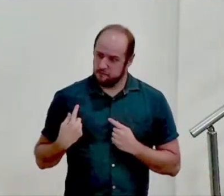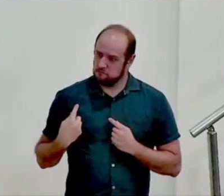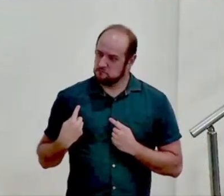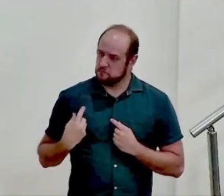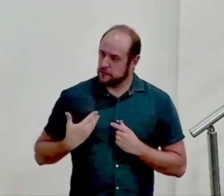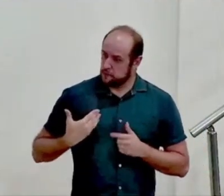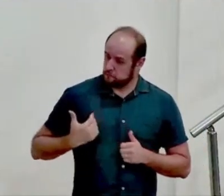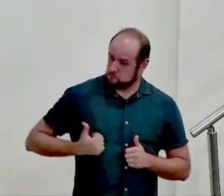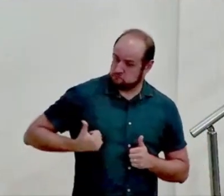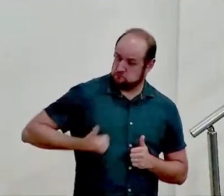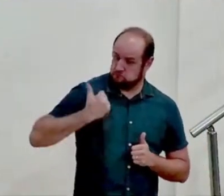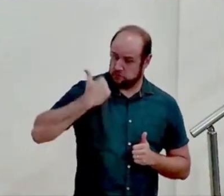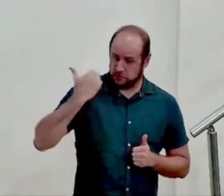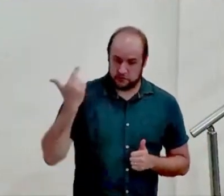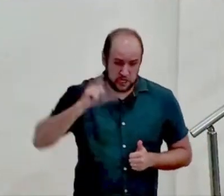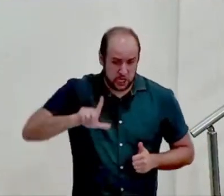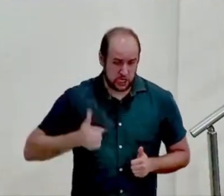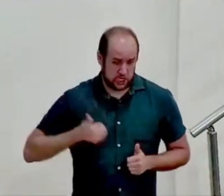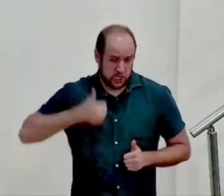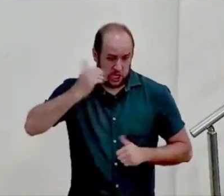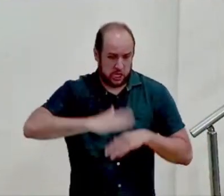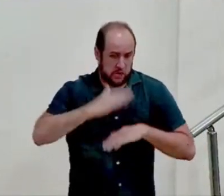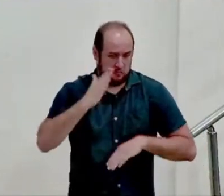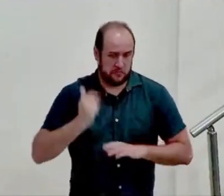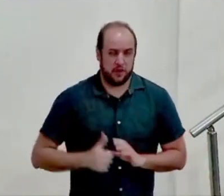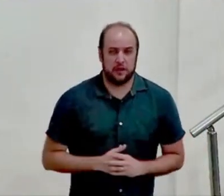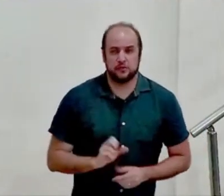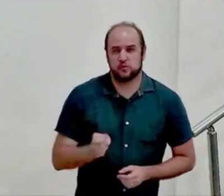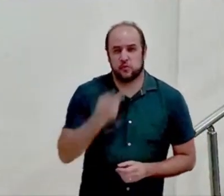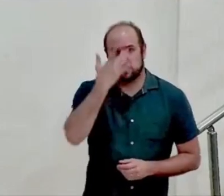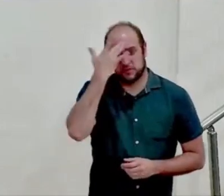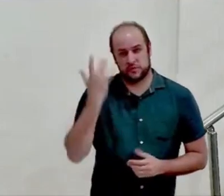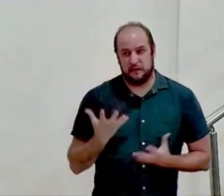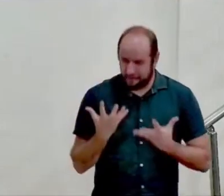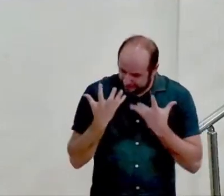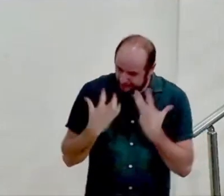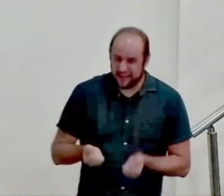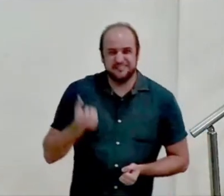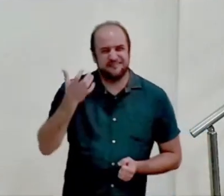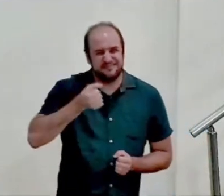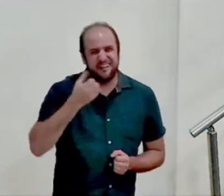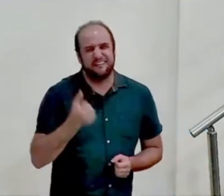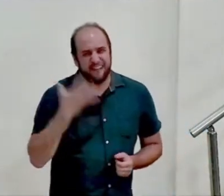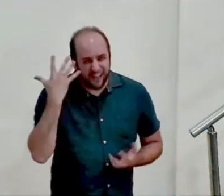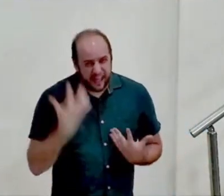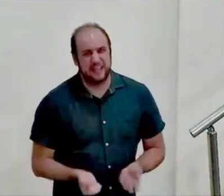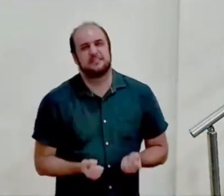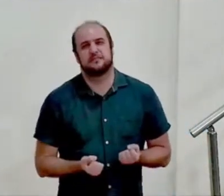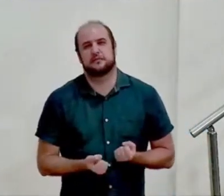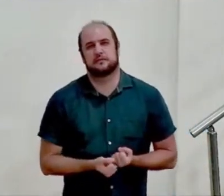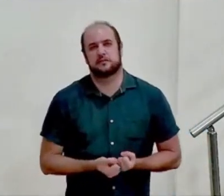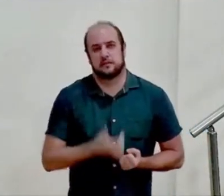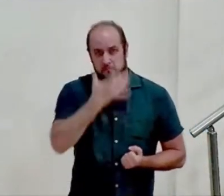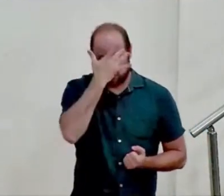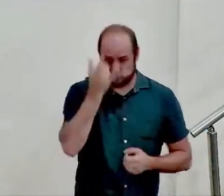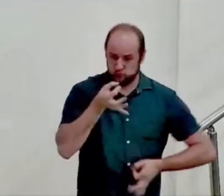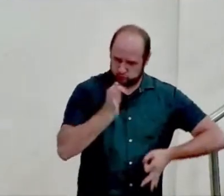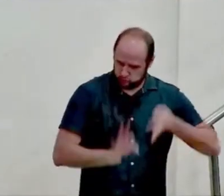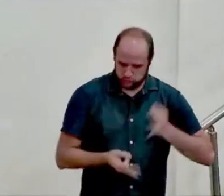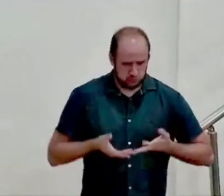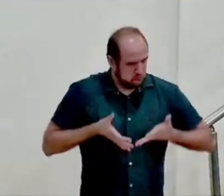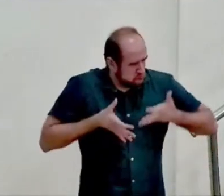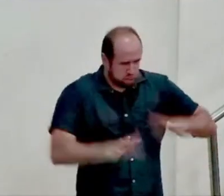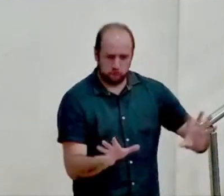está sendo disposta a ser comprada a ser subornada ele não aceita suborno de ninguém